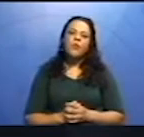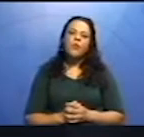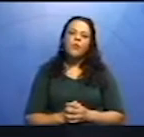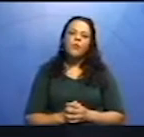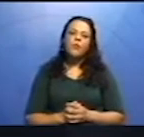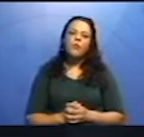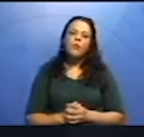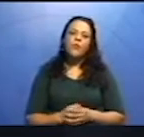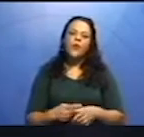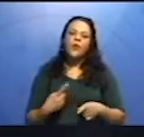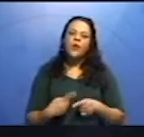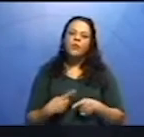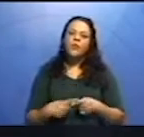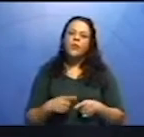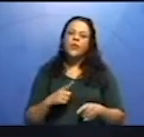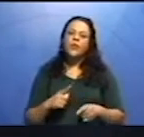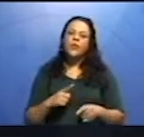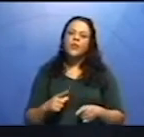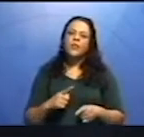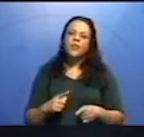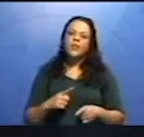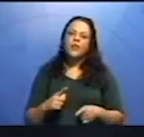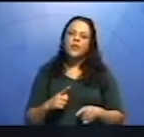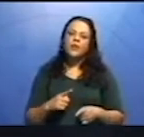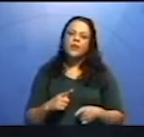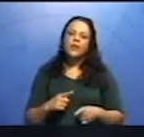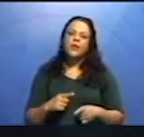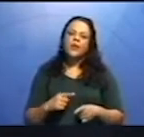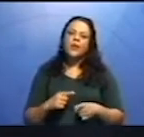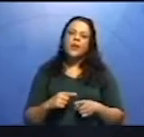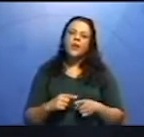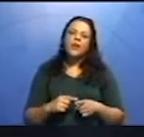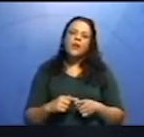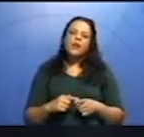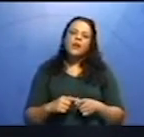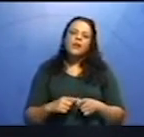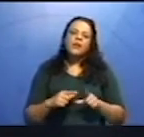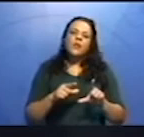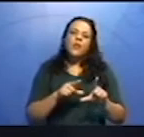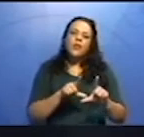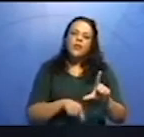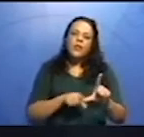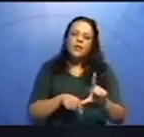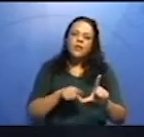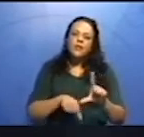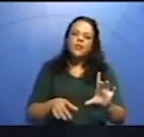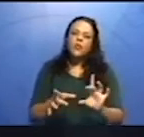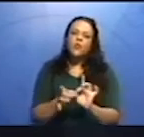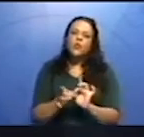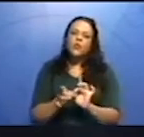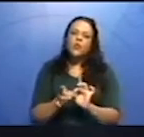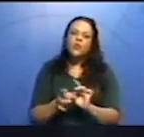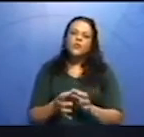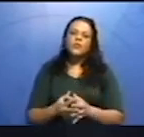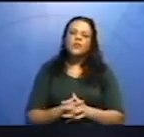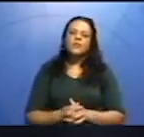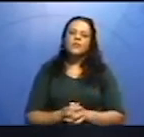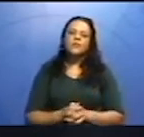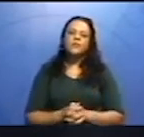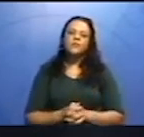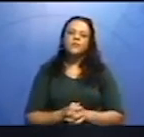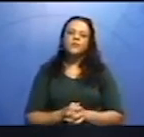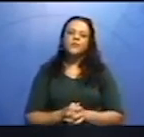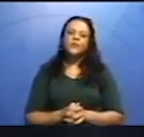apresentam elemento de conexão. síndeto. Entendido? Assim se classificam os períodos